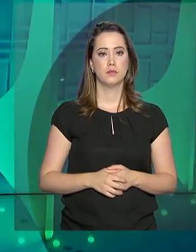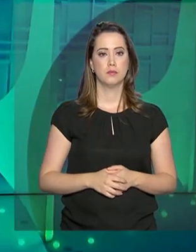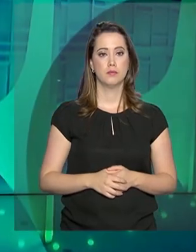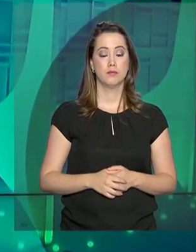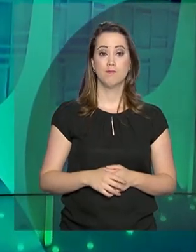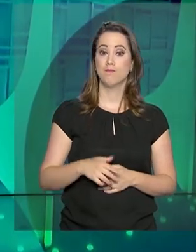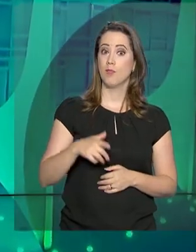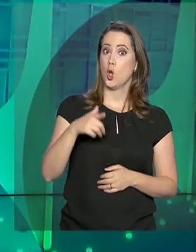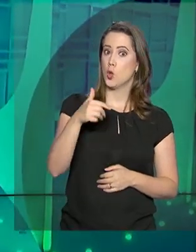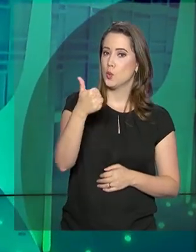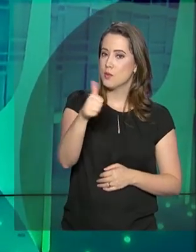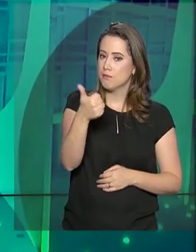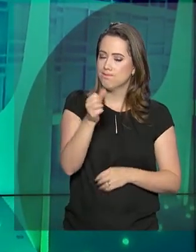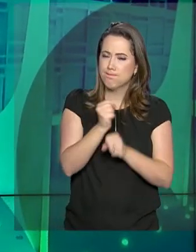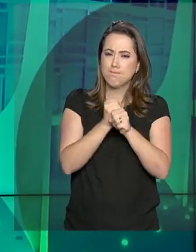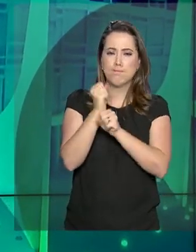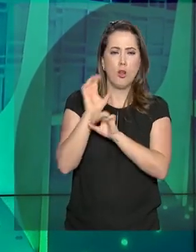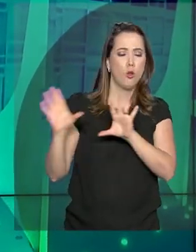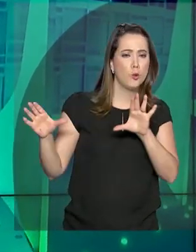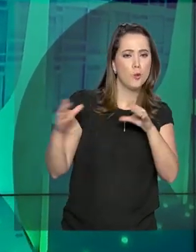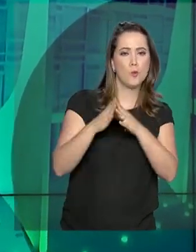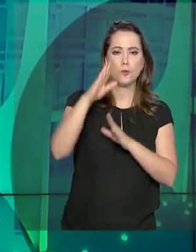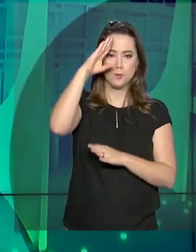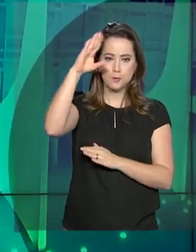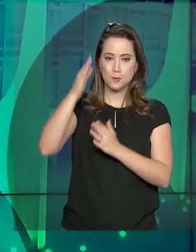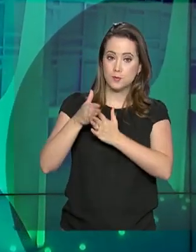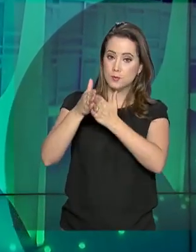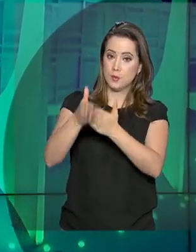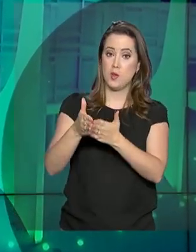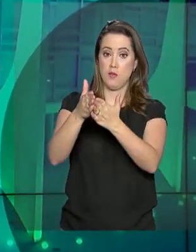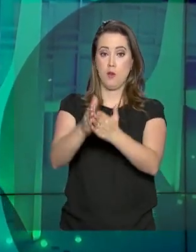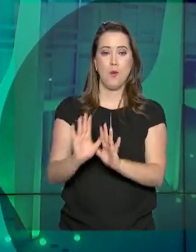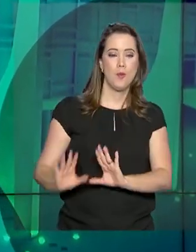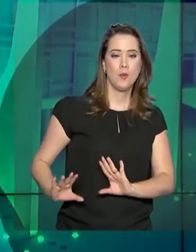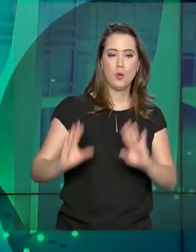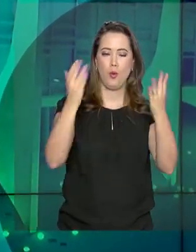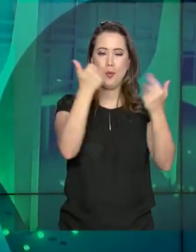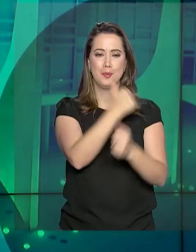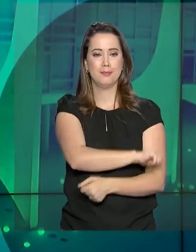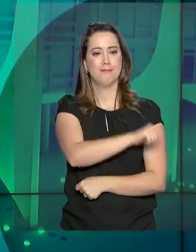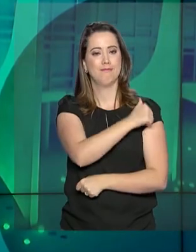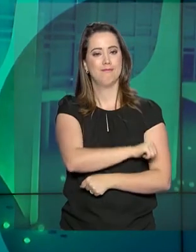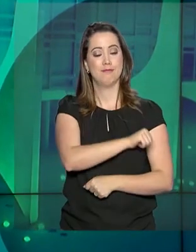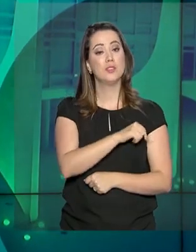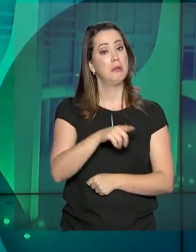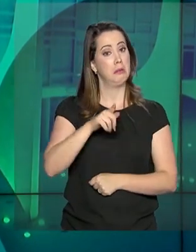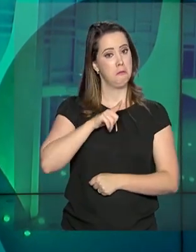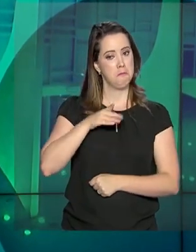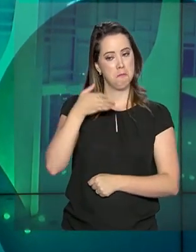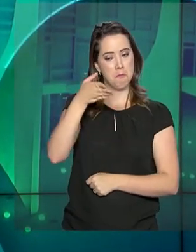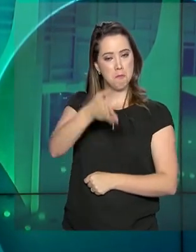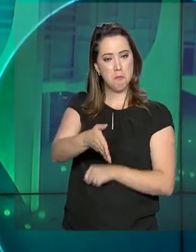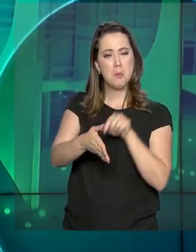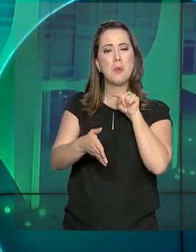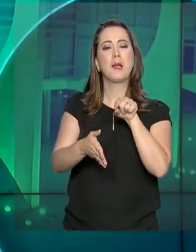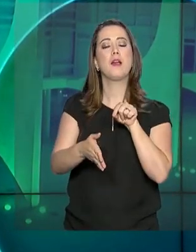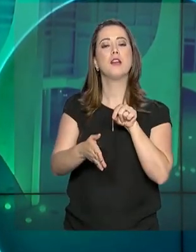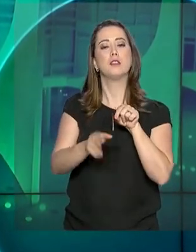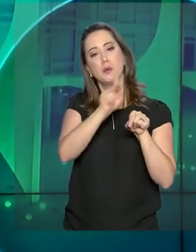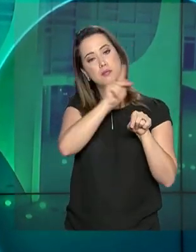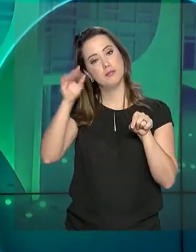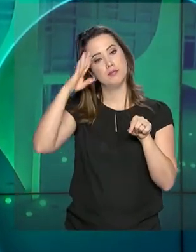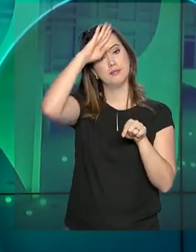Os 211 anos do corpo de fuzileiros navais foram comemorados no Rio de Janeiro com a presença do